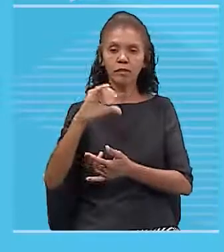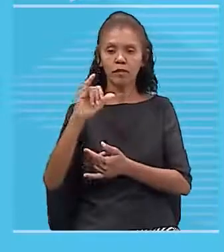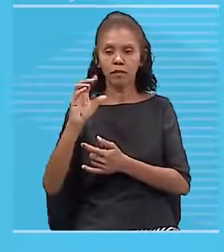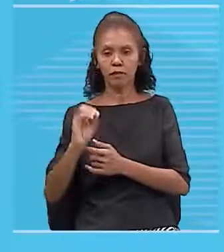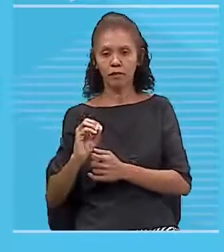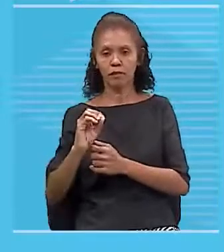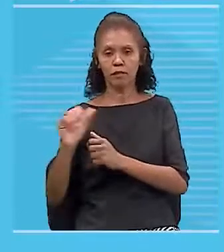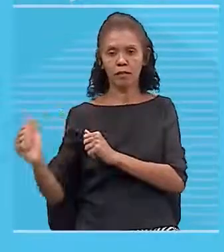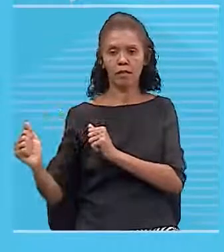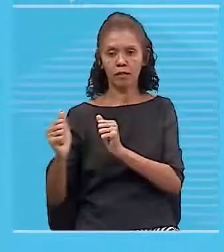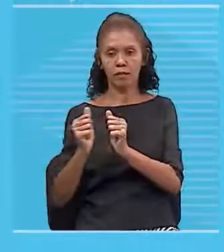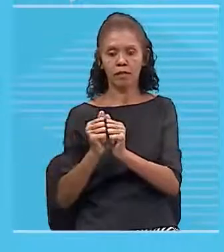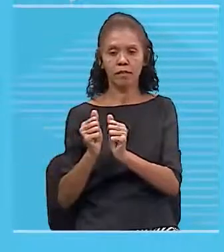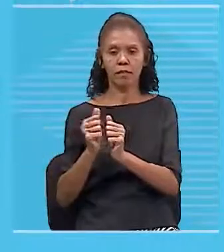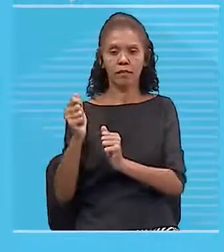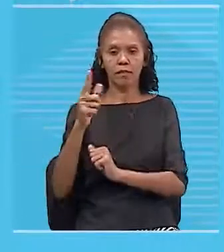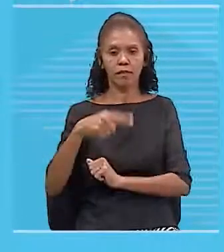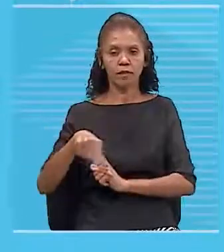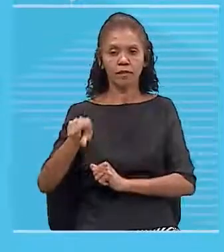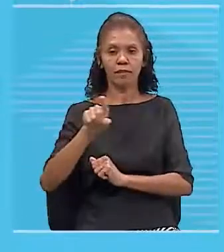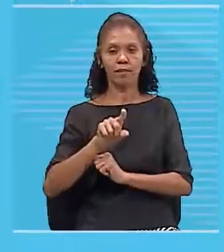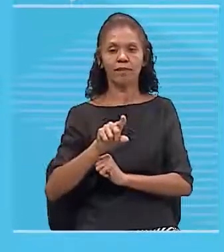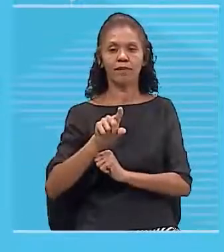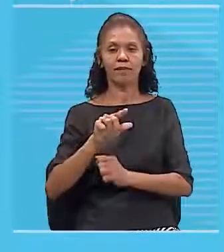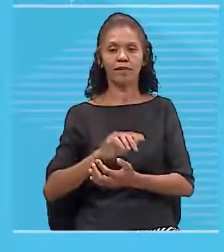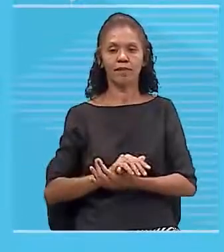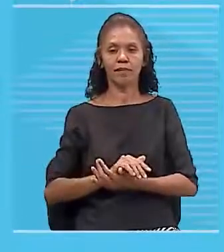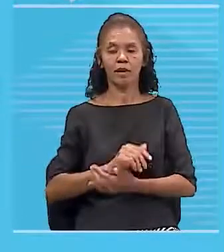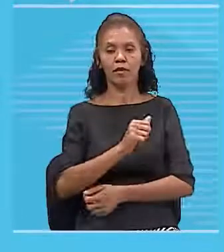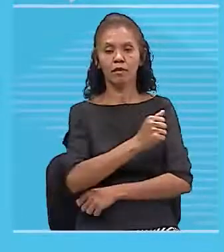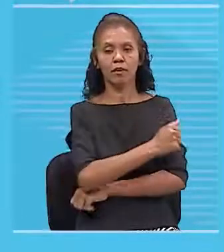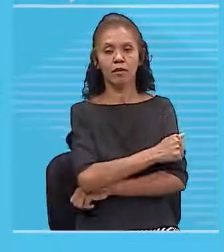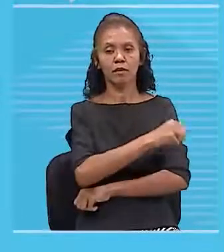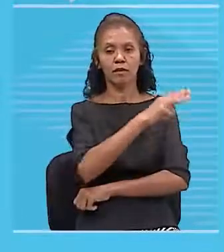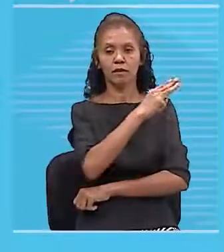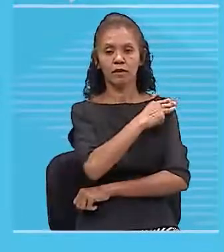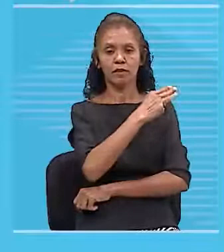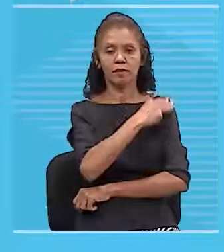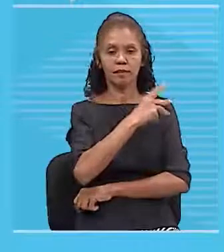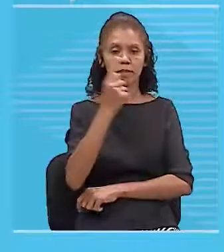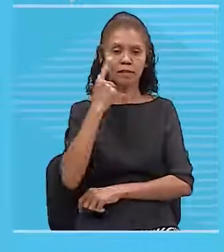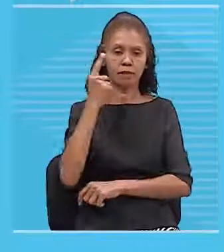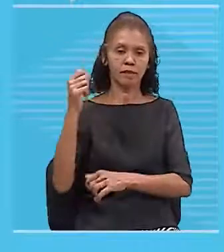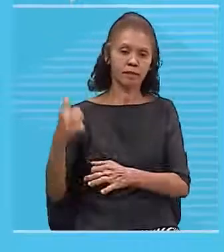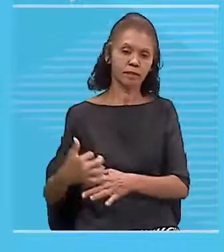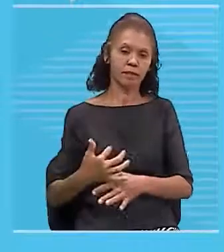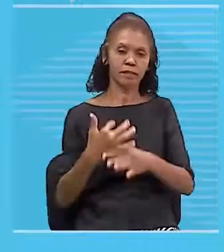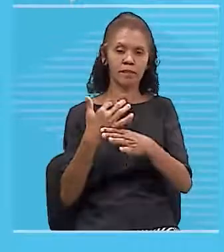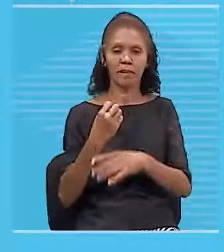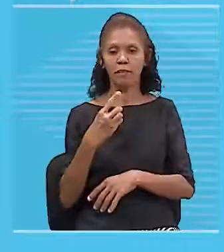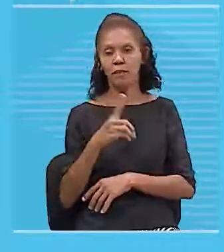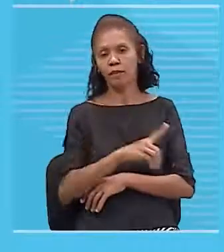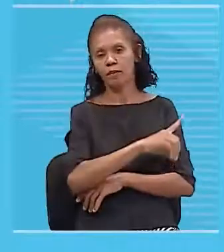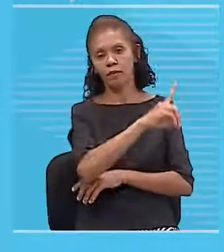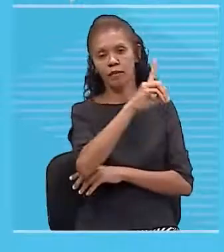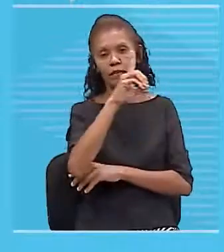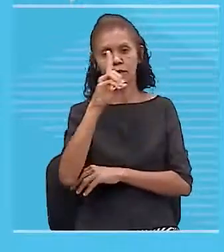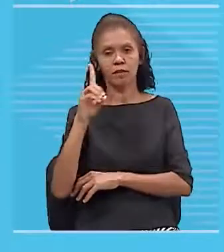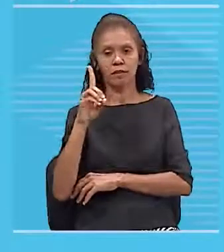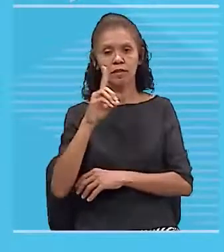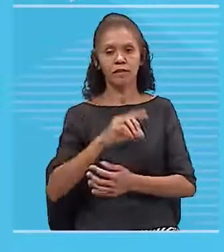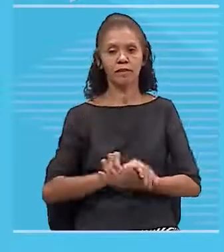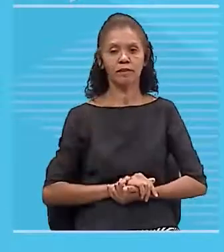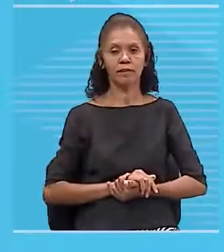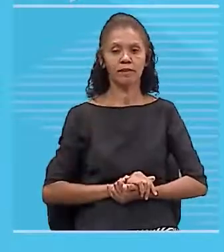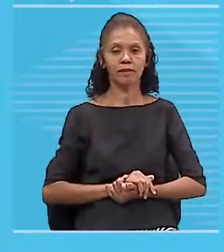diretamente das aulas da terceira série. Ana Clara, muito bom dia, muito bom dia,